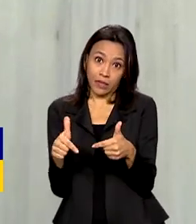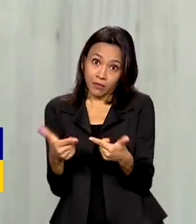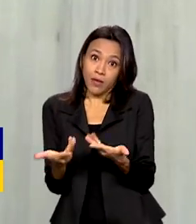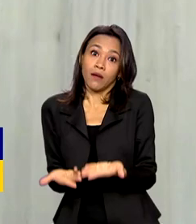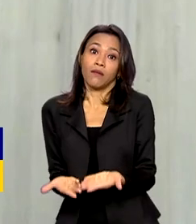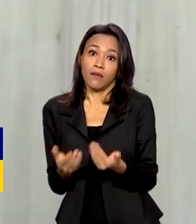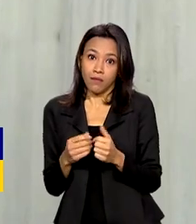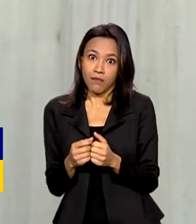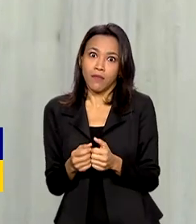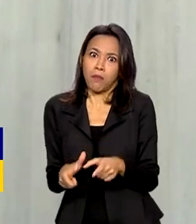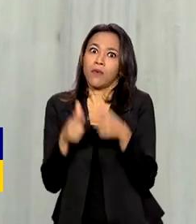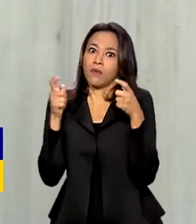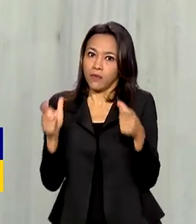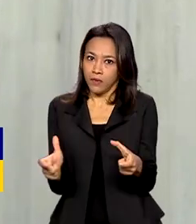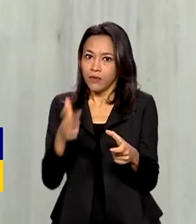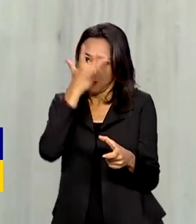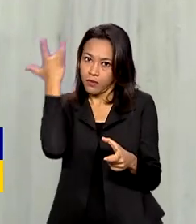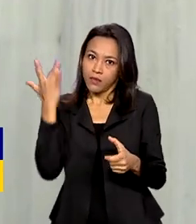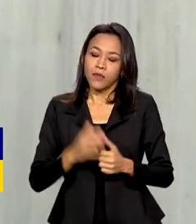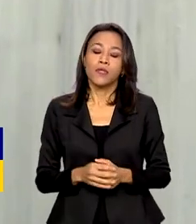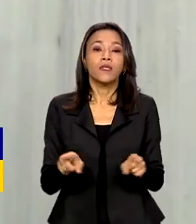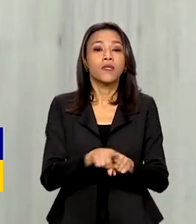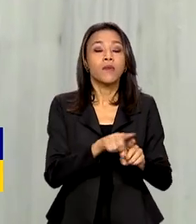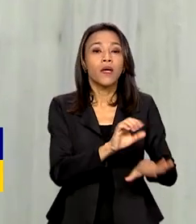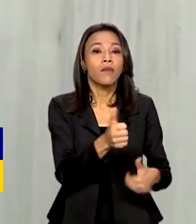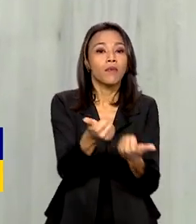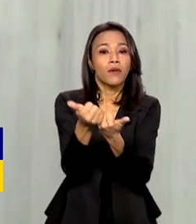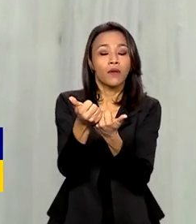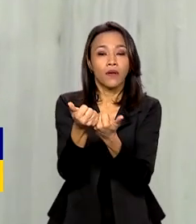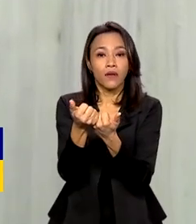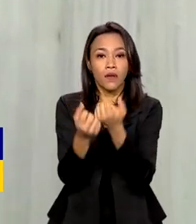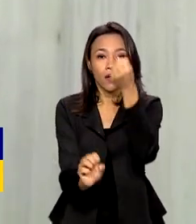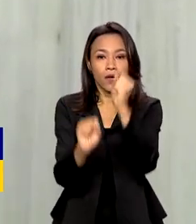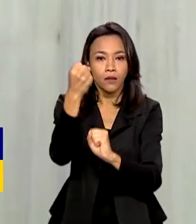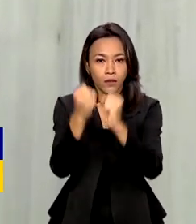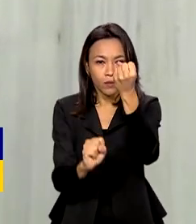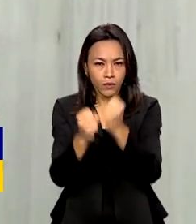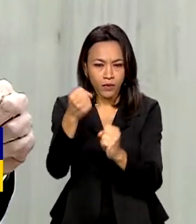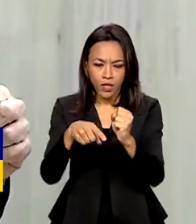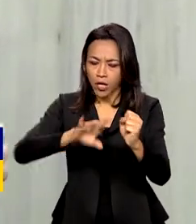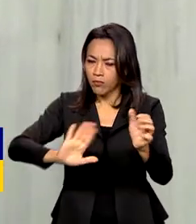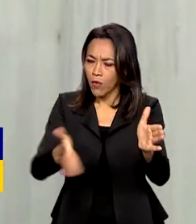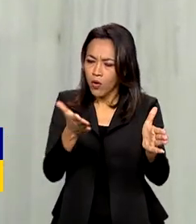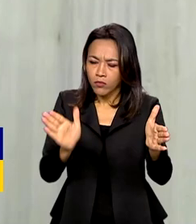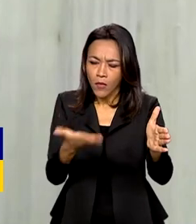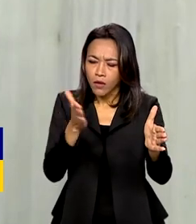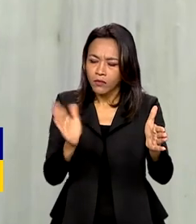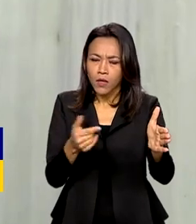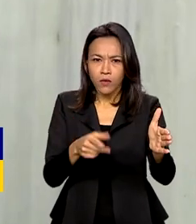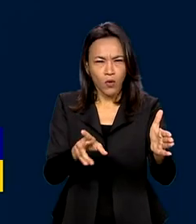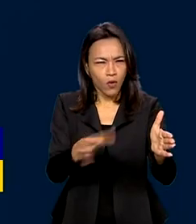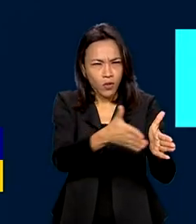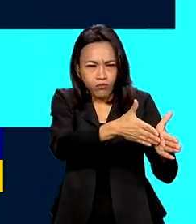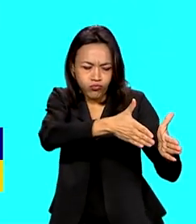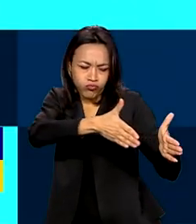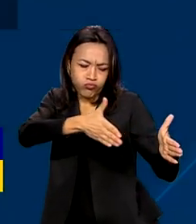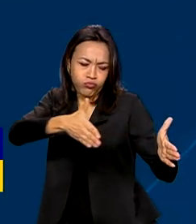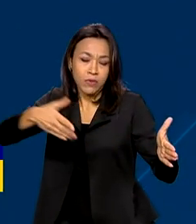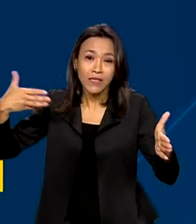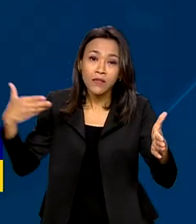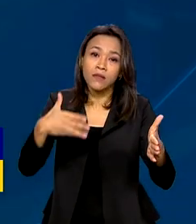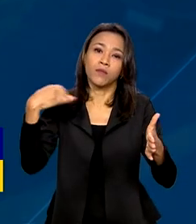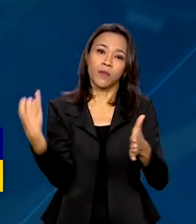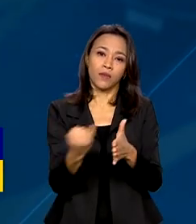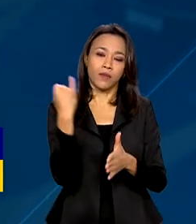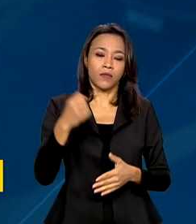e ajudou uma indústria que é com uma cadeia produtiva longa e fundamental. Para carros